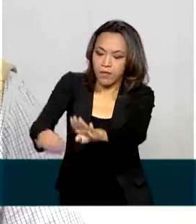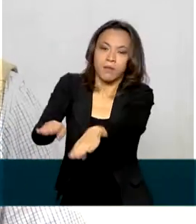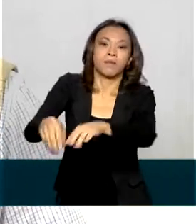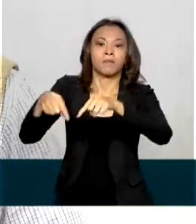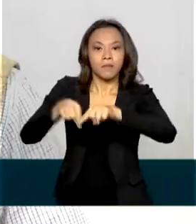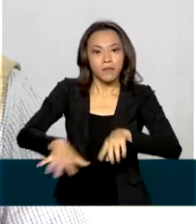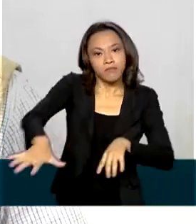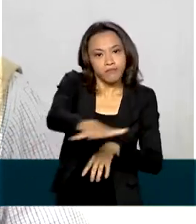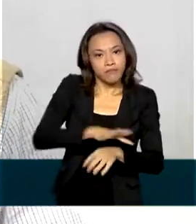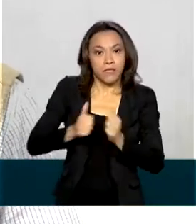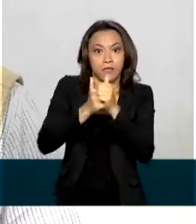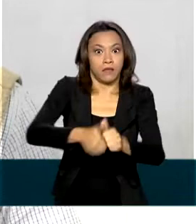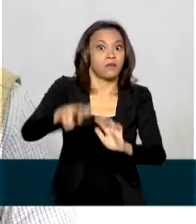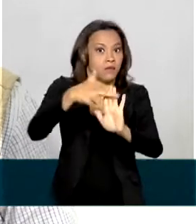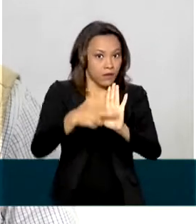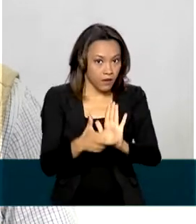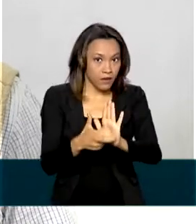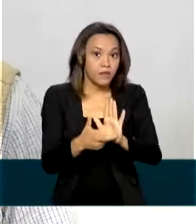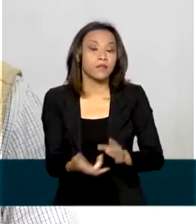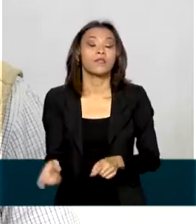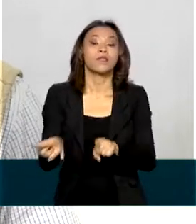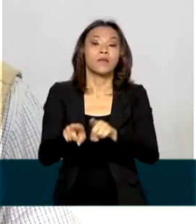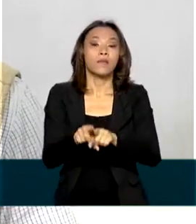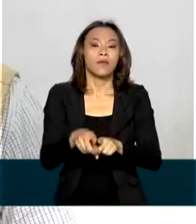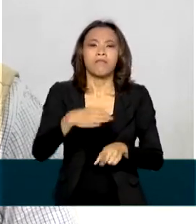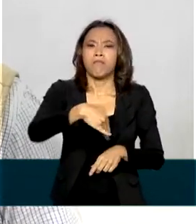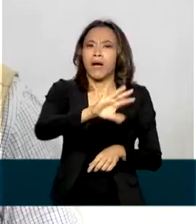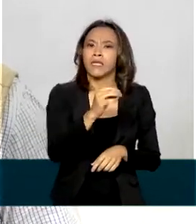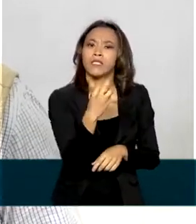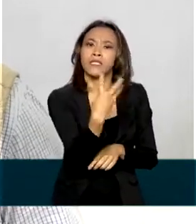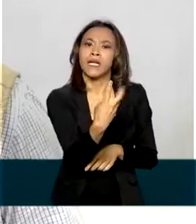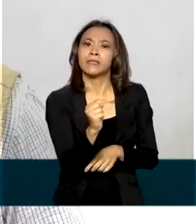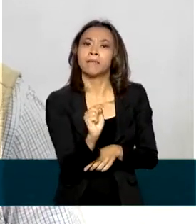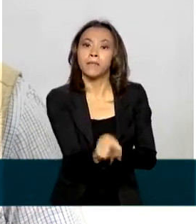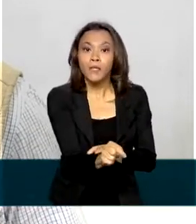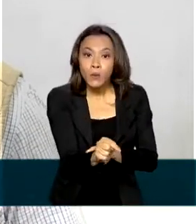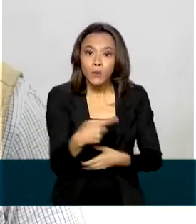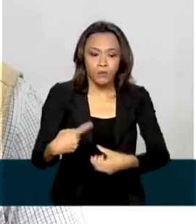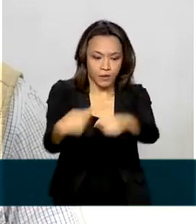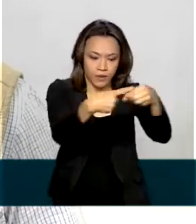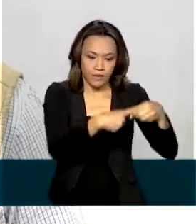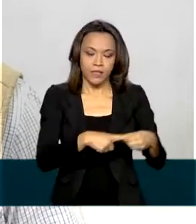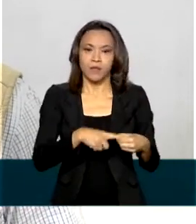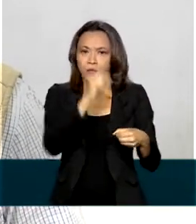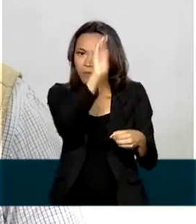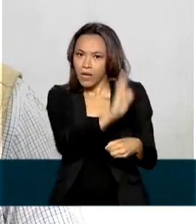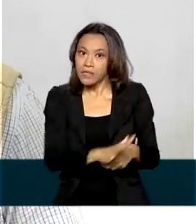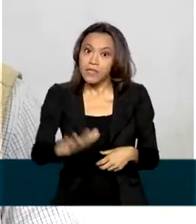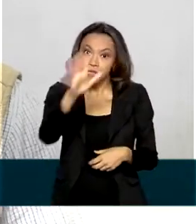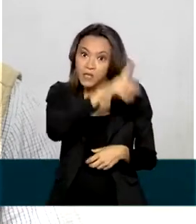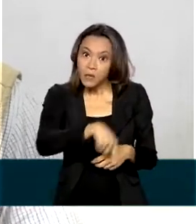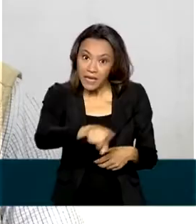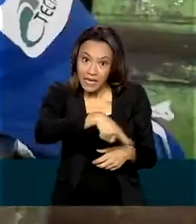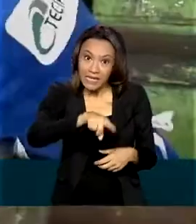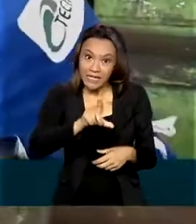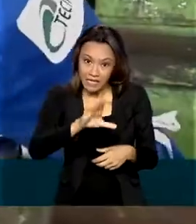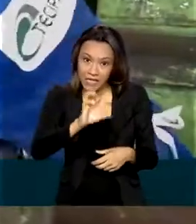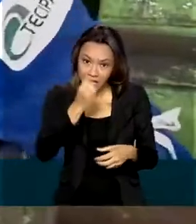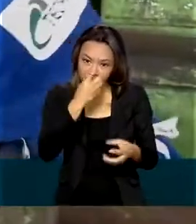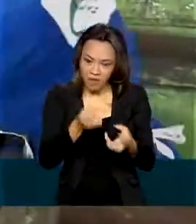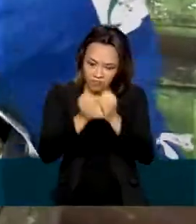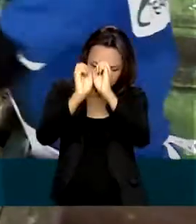de acordo com a norma, mas também, em grande medida, em mais de 3 mil municípios no país, o lixo vai para os verdadeiros lixões.